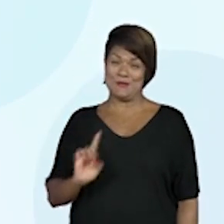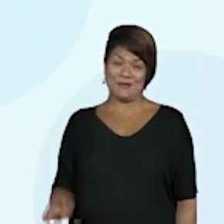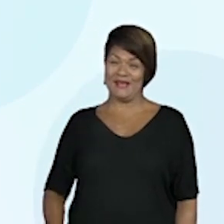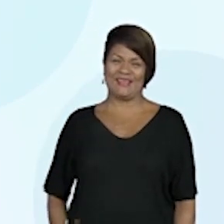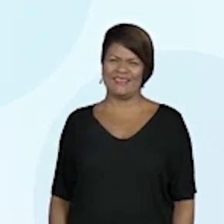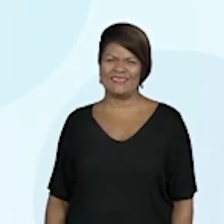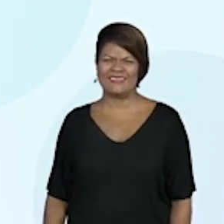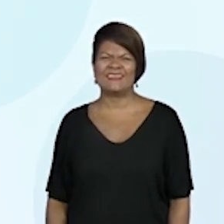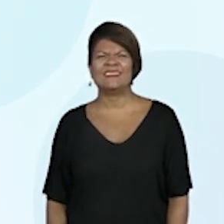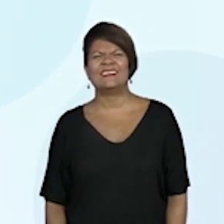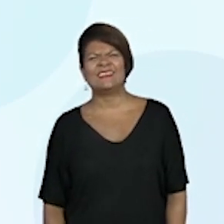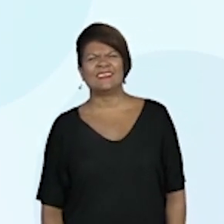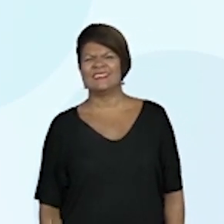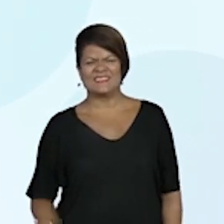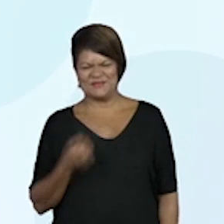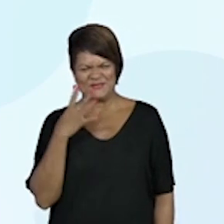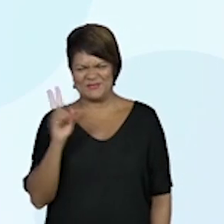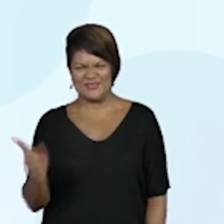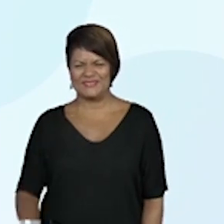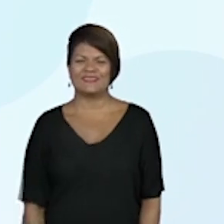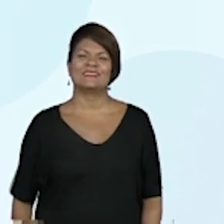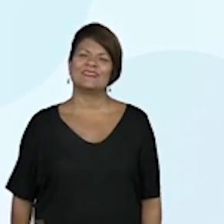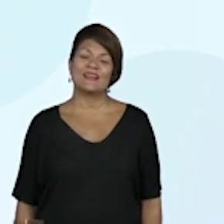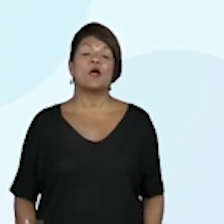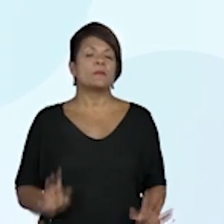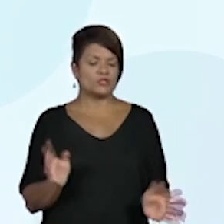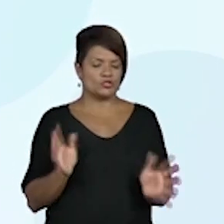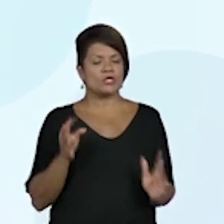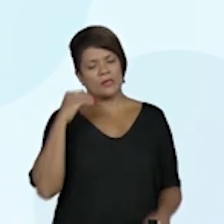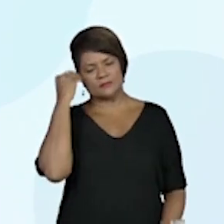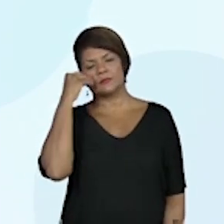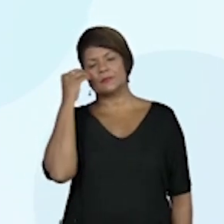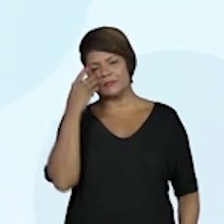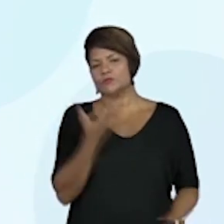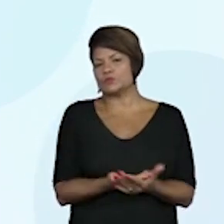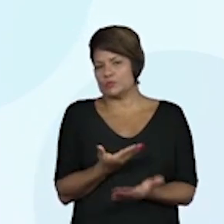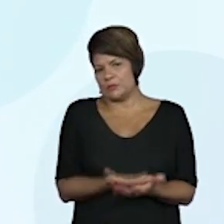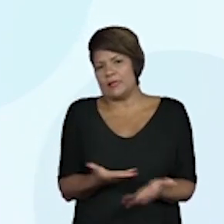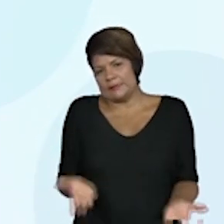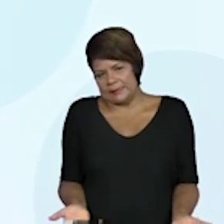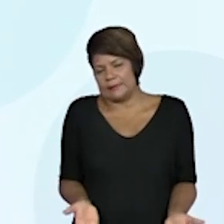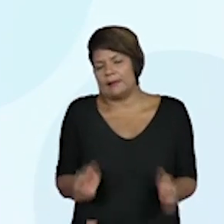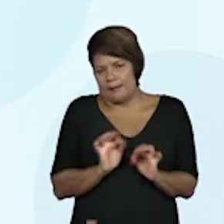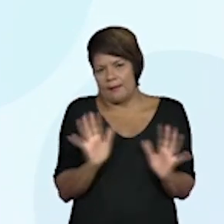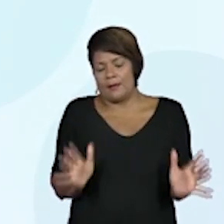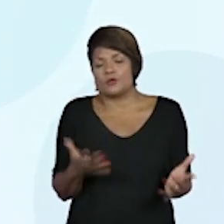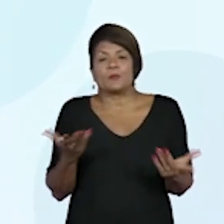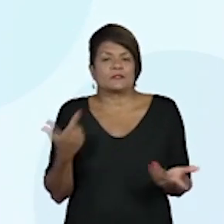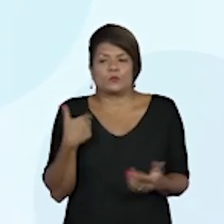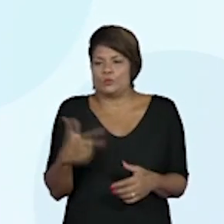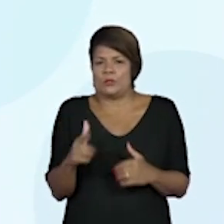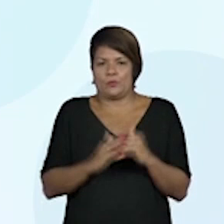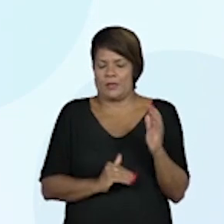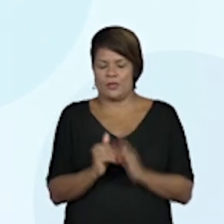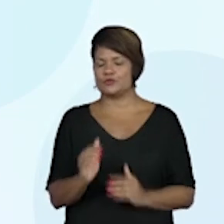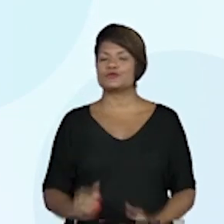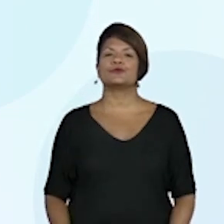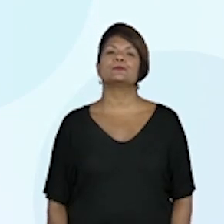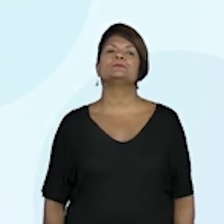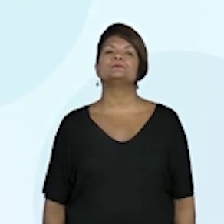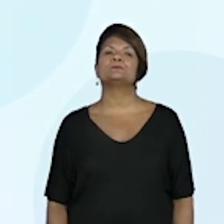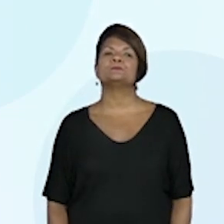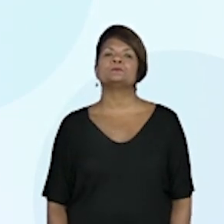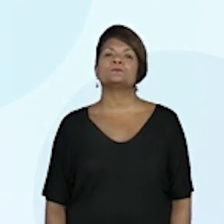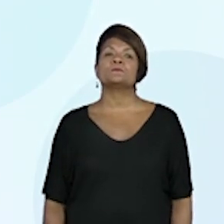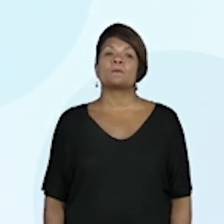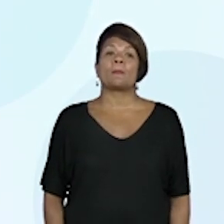flexibilidade. Eu invento assim, não. Mas já estudei bastante, né? Mas não tem muita prática. E aqui é